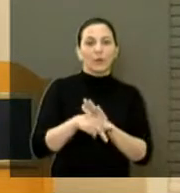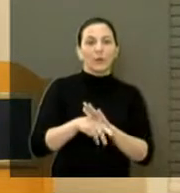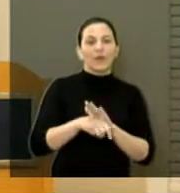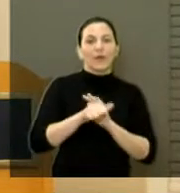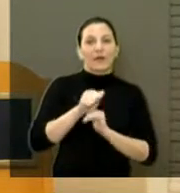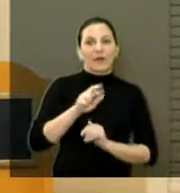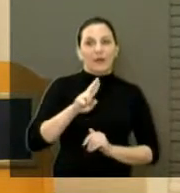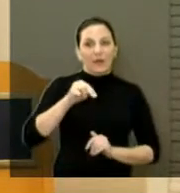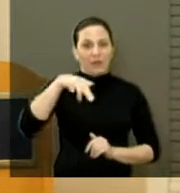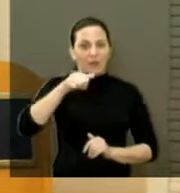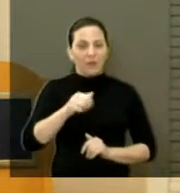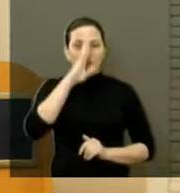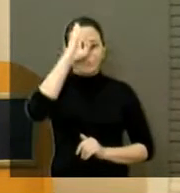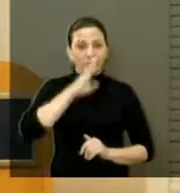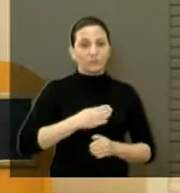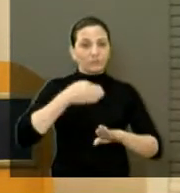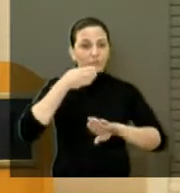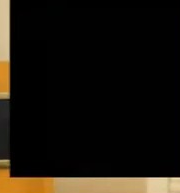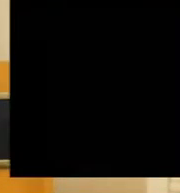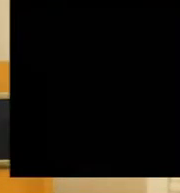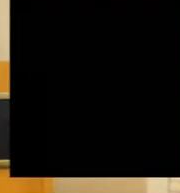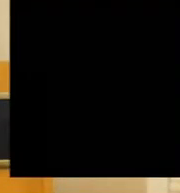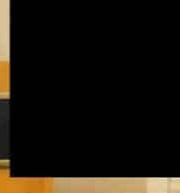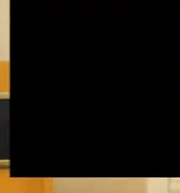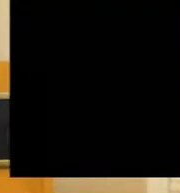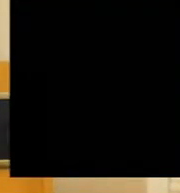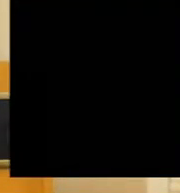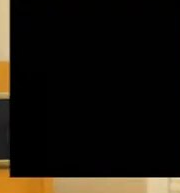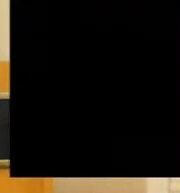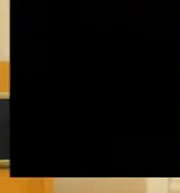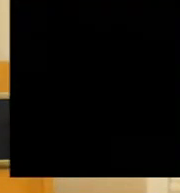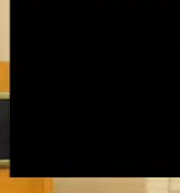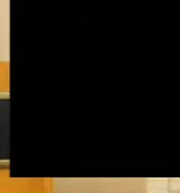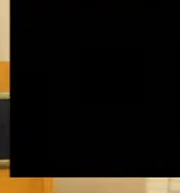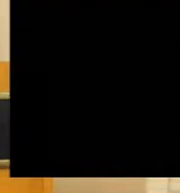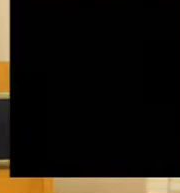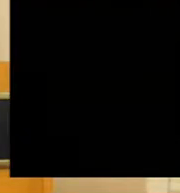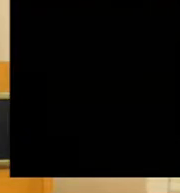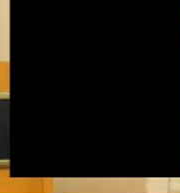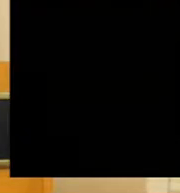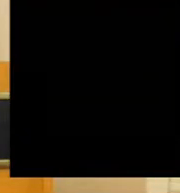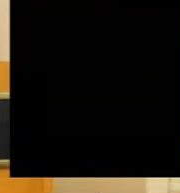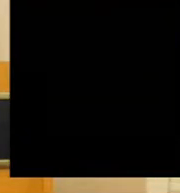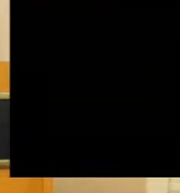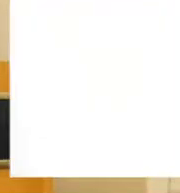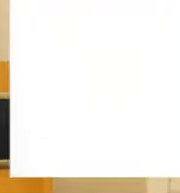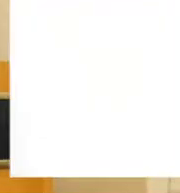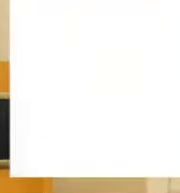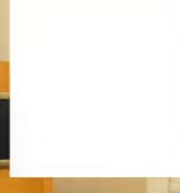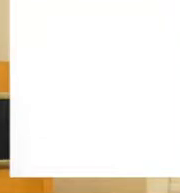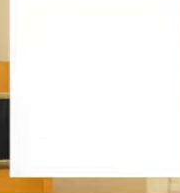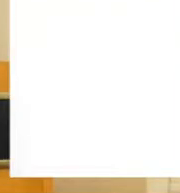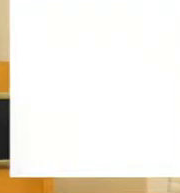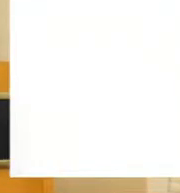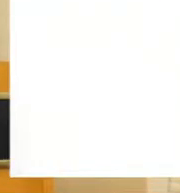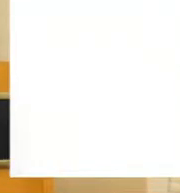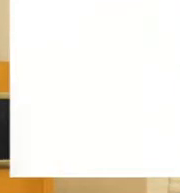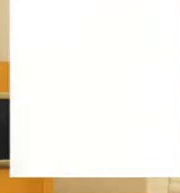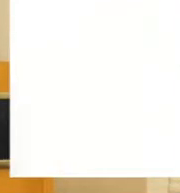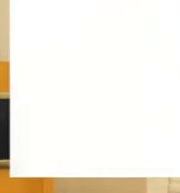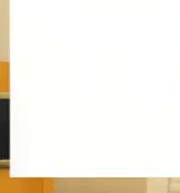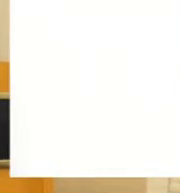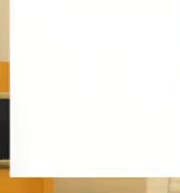com entrada gratuita para milhares de espectadores. No entanto, de forma